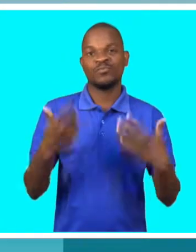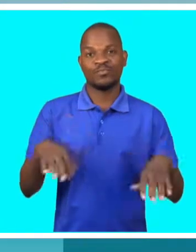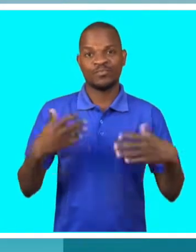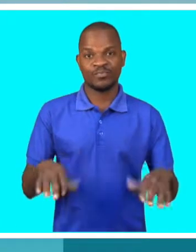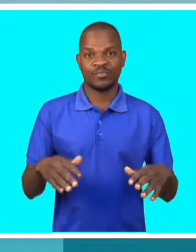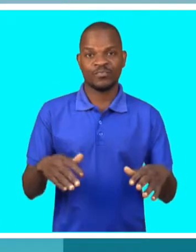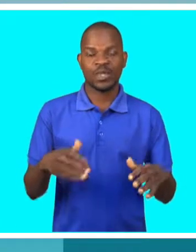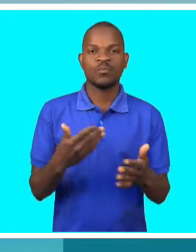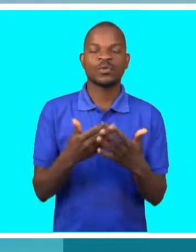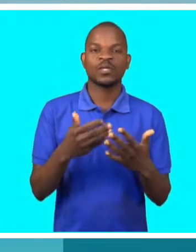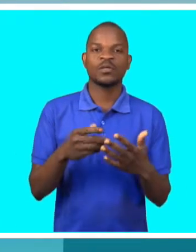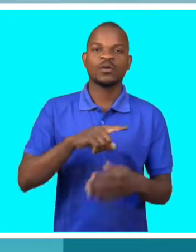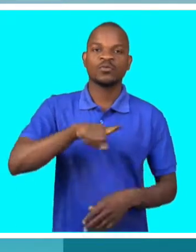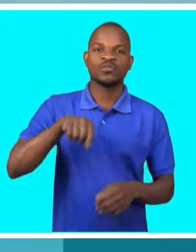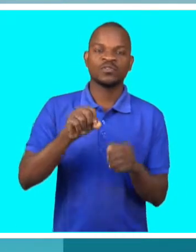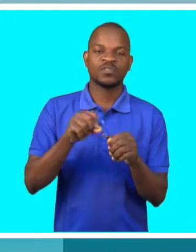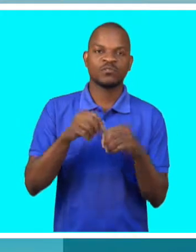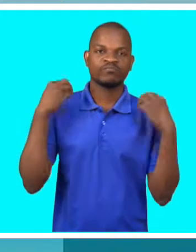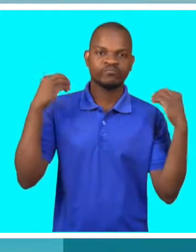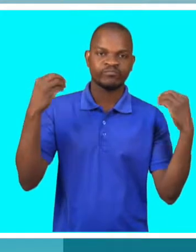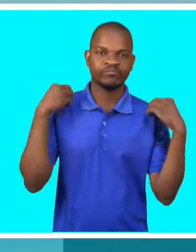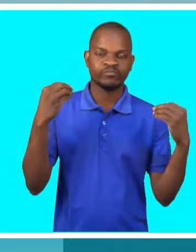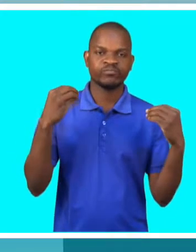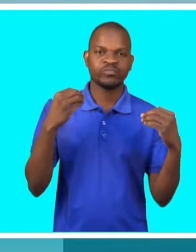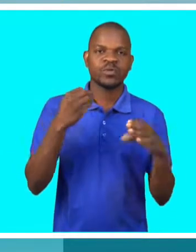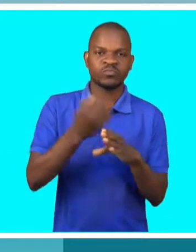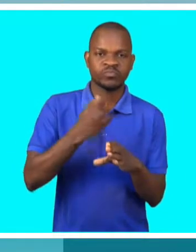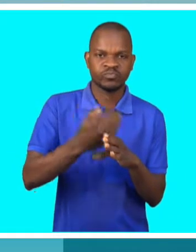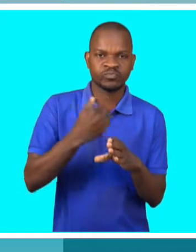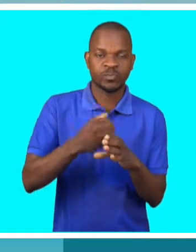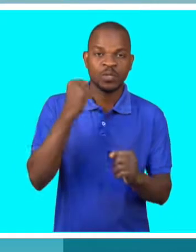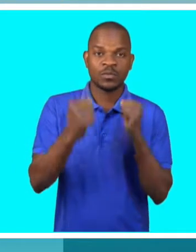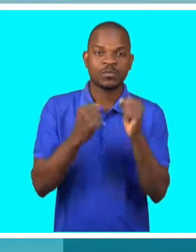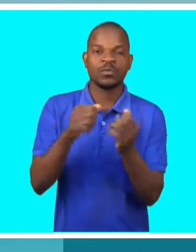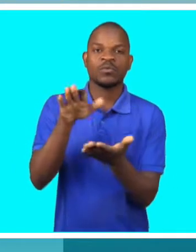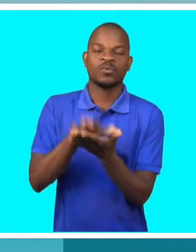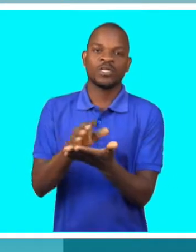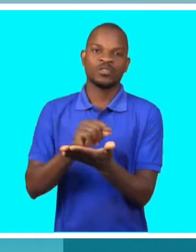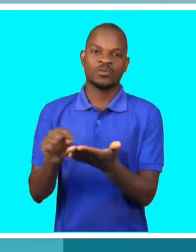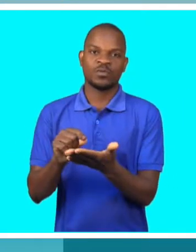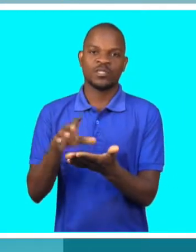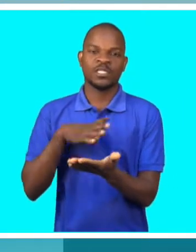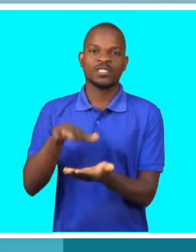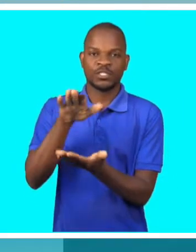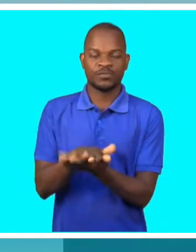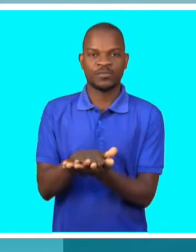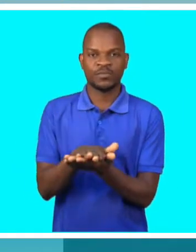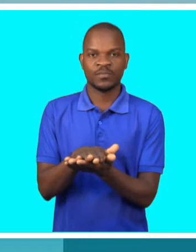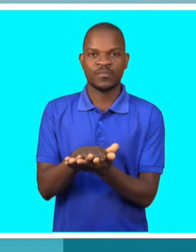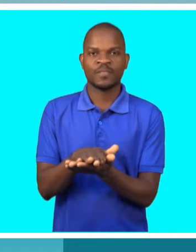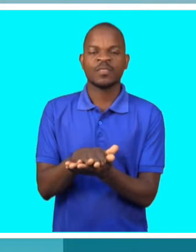Na altura fazíamos aí mesmo na escola, ele treinava-me aí na escola, tem um campo aí na escola.